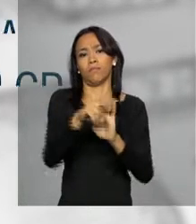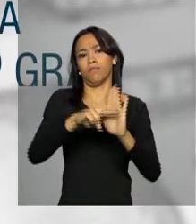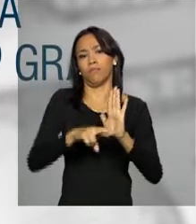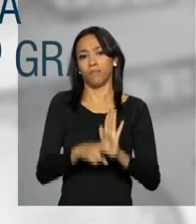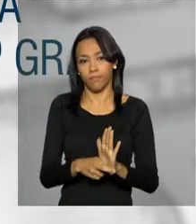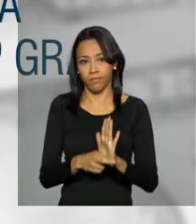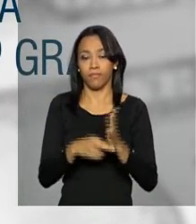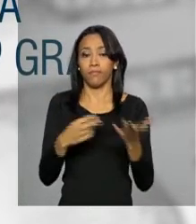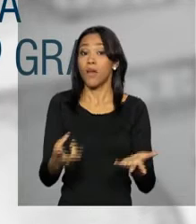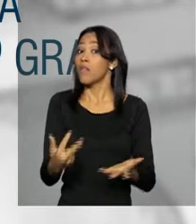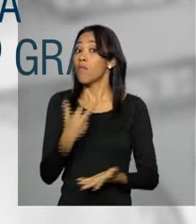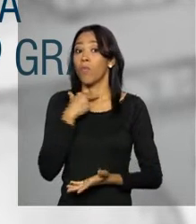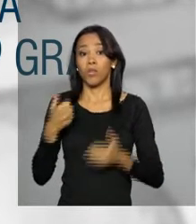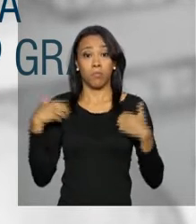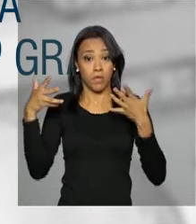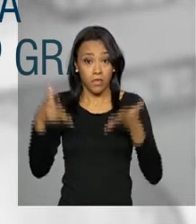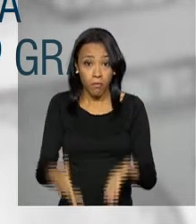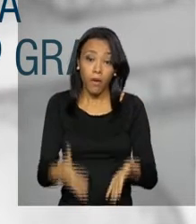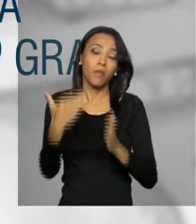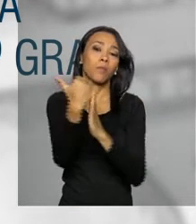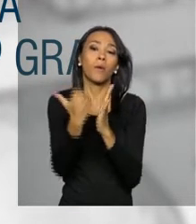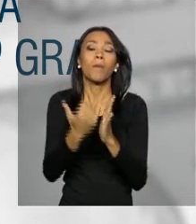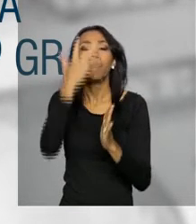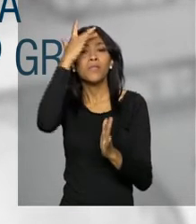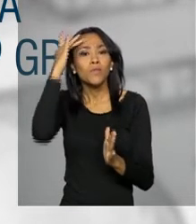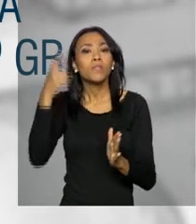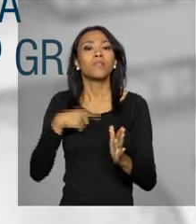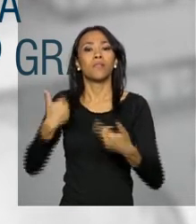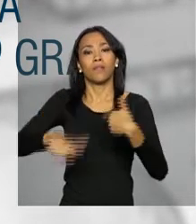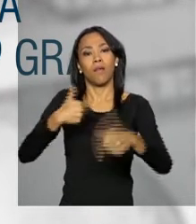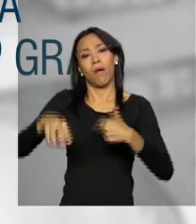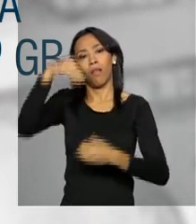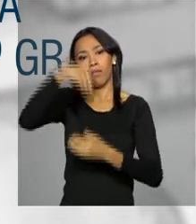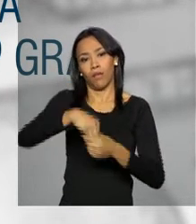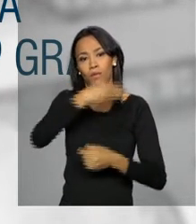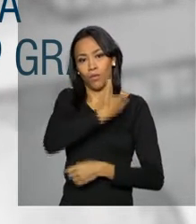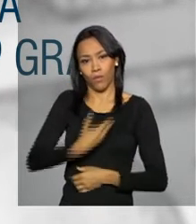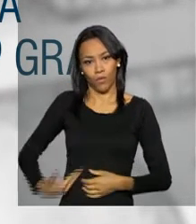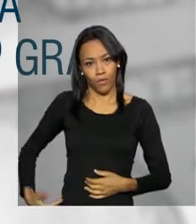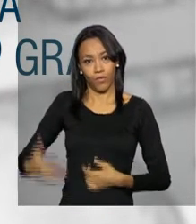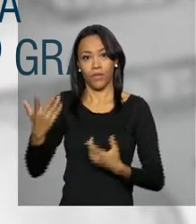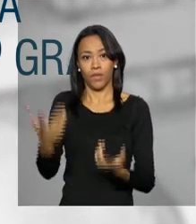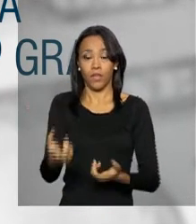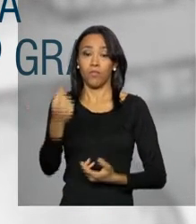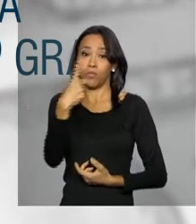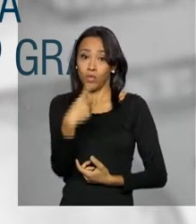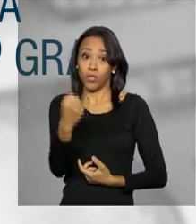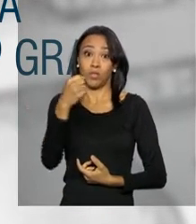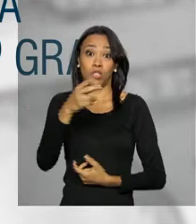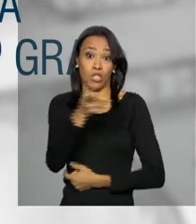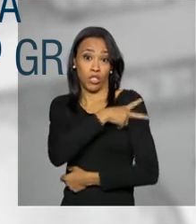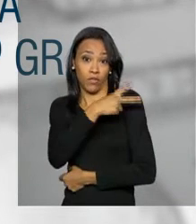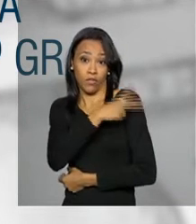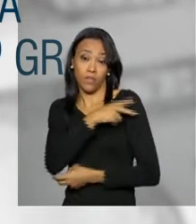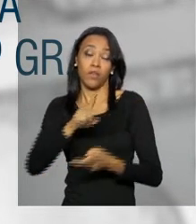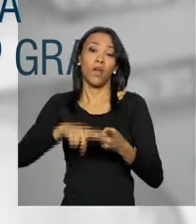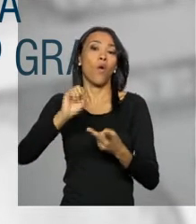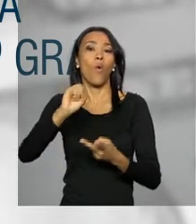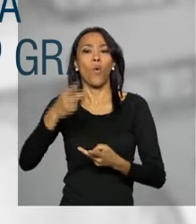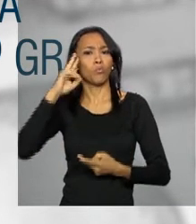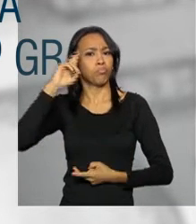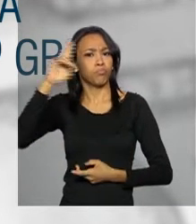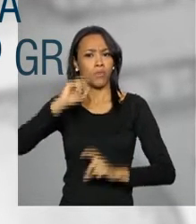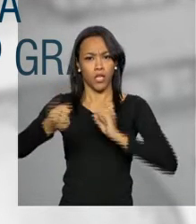Não podem participar do programa pessoas que ocupam cargos públicos por eleição, cargos de chefia ou direção na administração